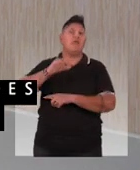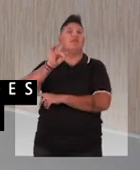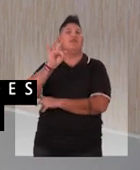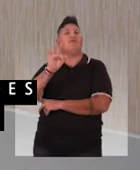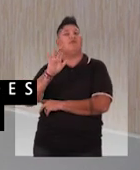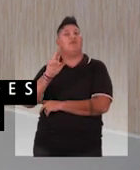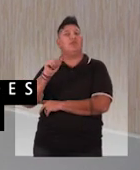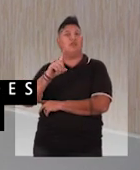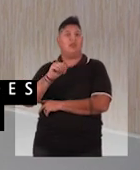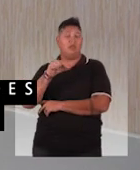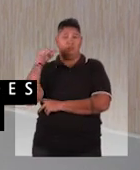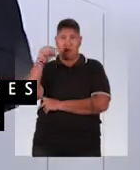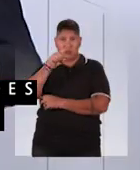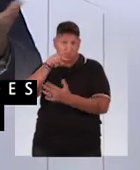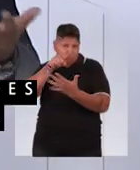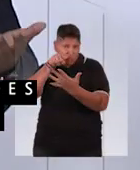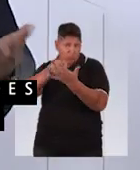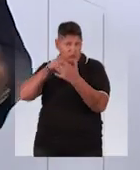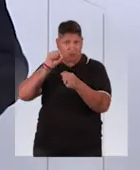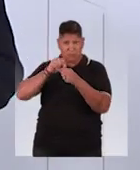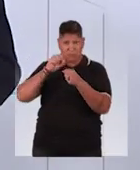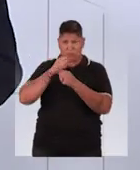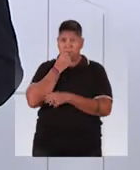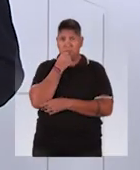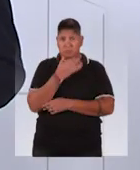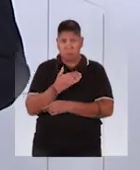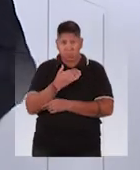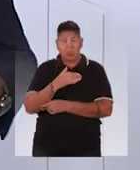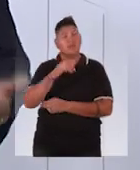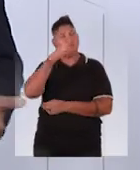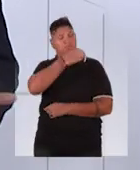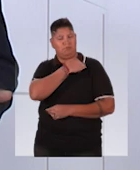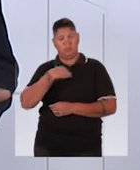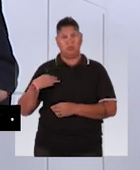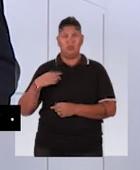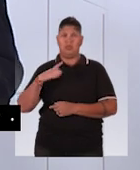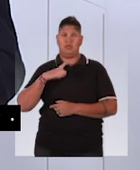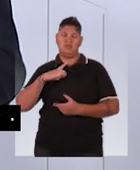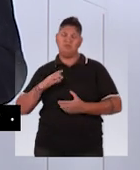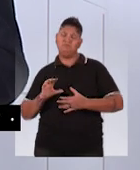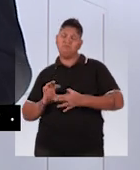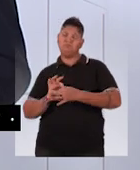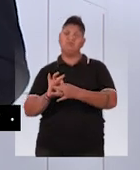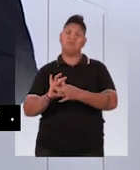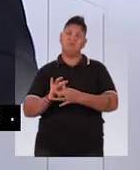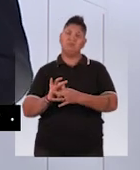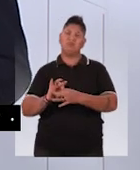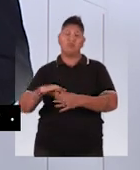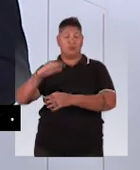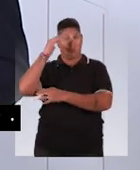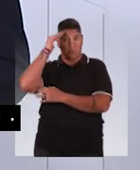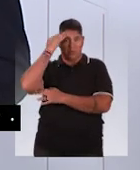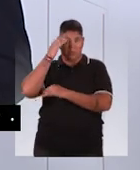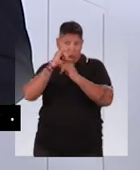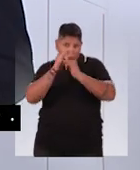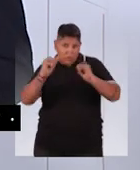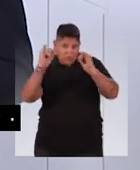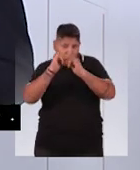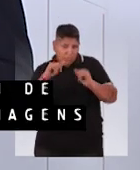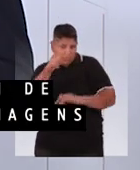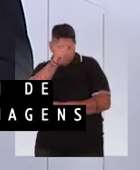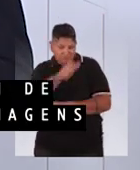fundações de origem privada. E nessa missão de fazer o bem ao próximo, o MPT tem sido um aliado.